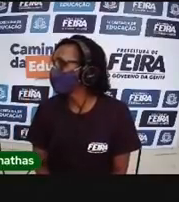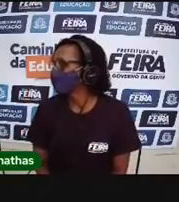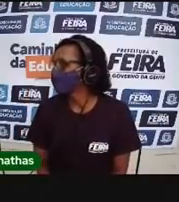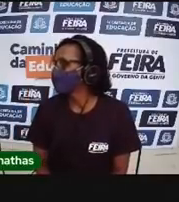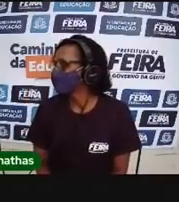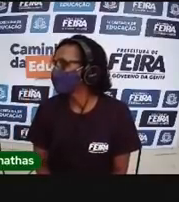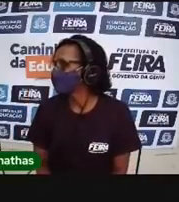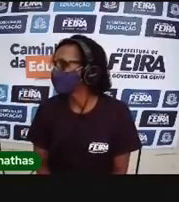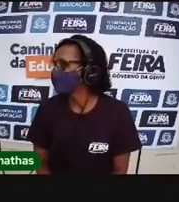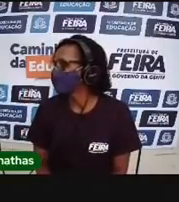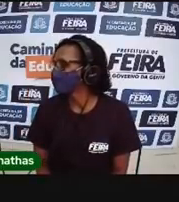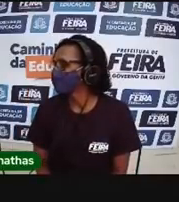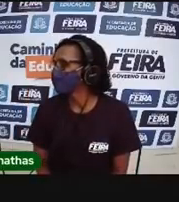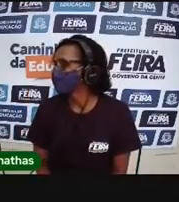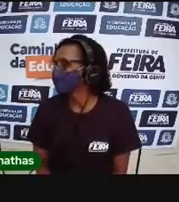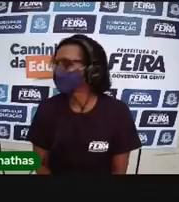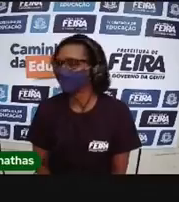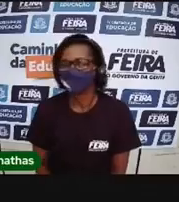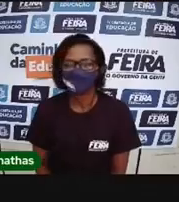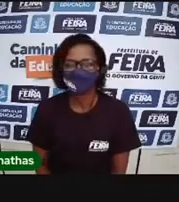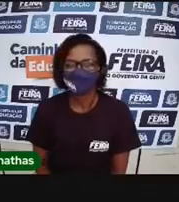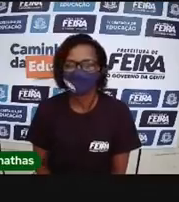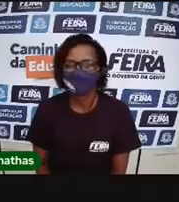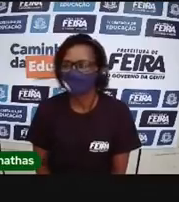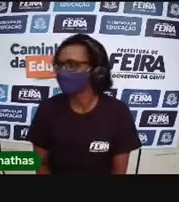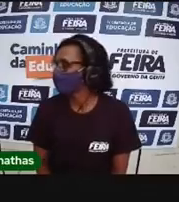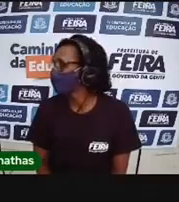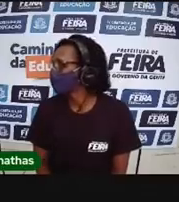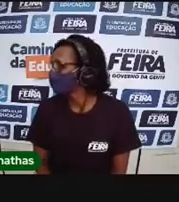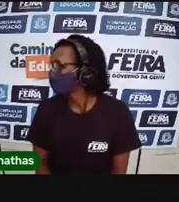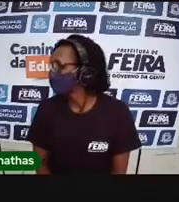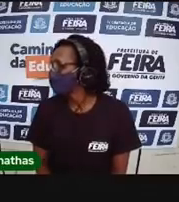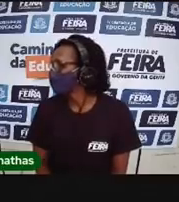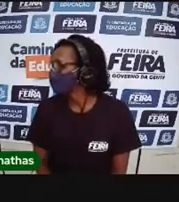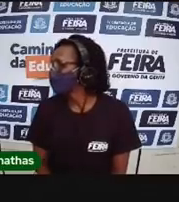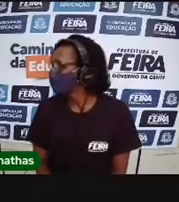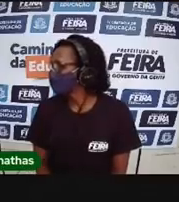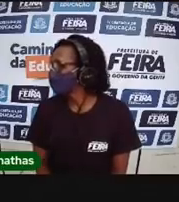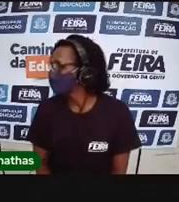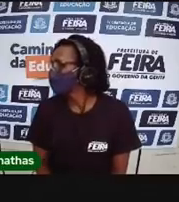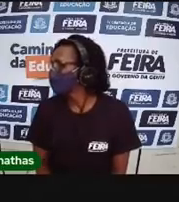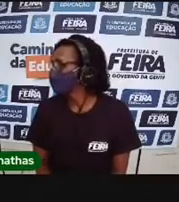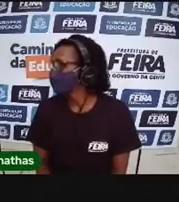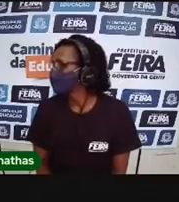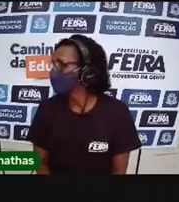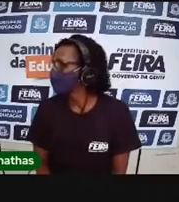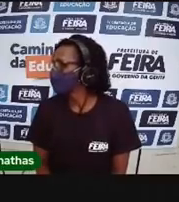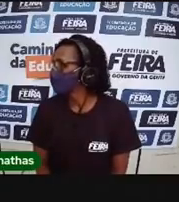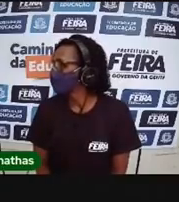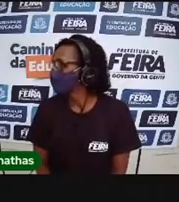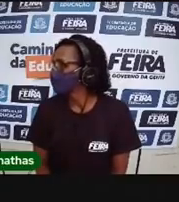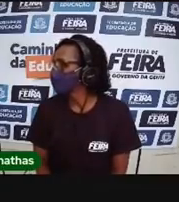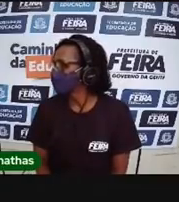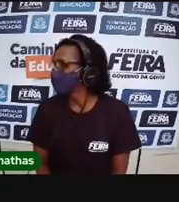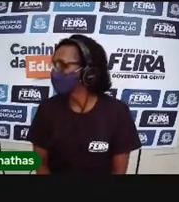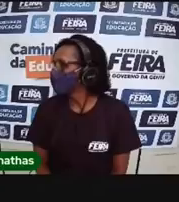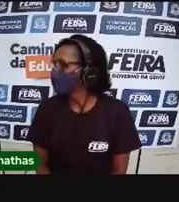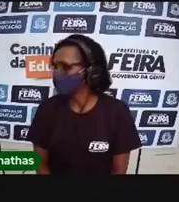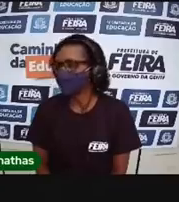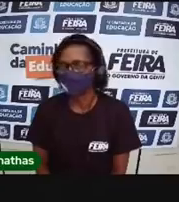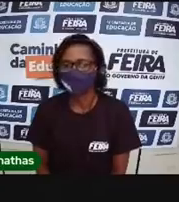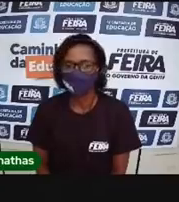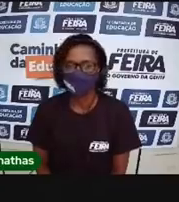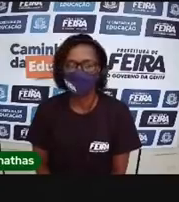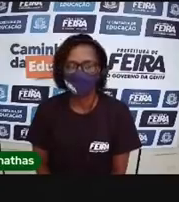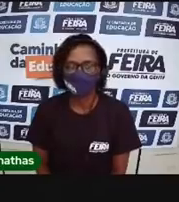Aldeir? Eu vou voltar esse, porque tem escola que não tá trabalhando com WhatsApp, então eu não vou pedir pra botar foto no grupo, tá